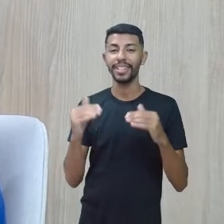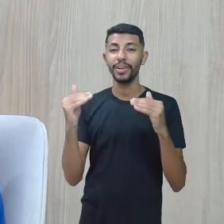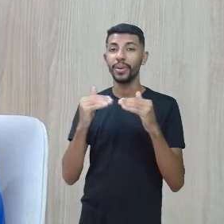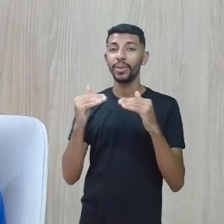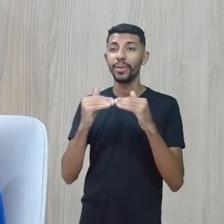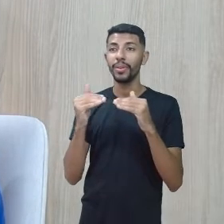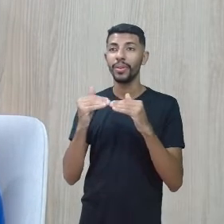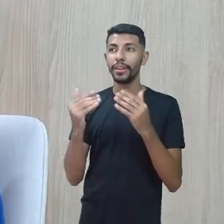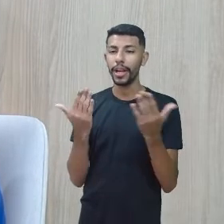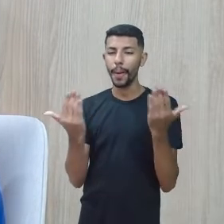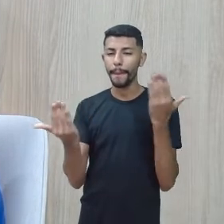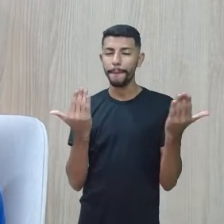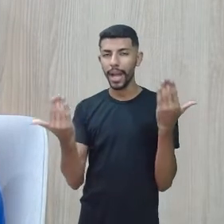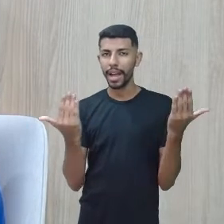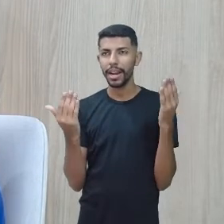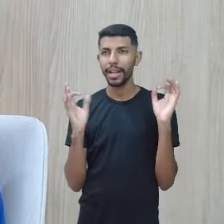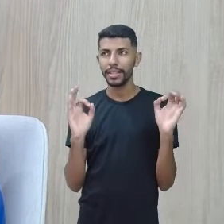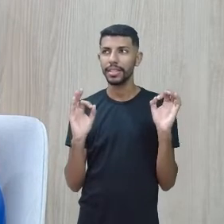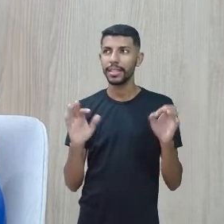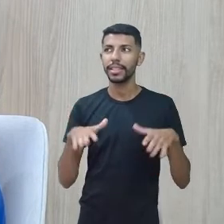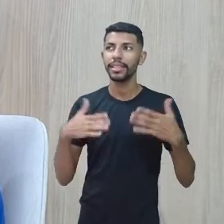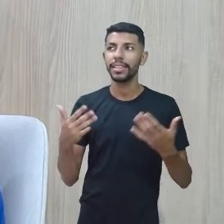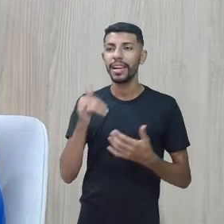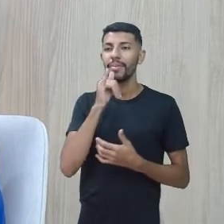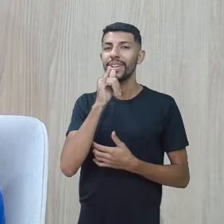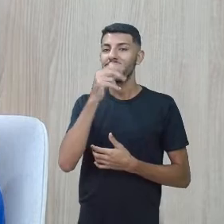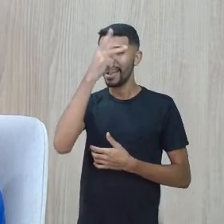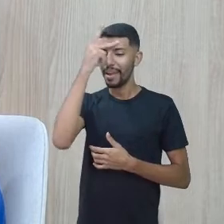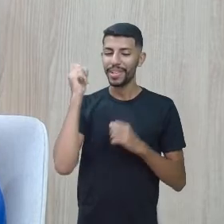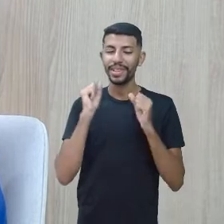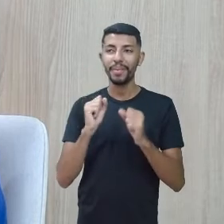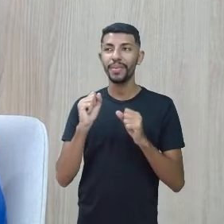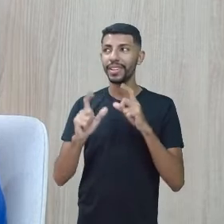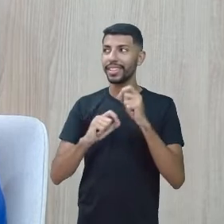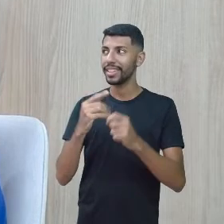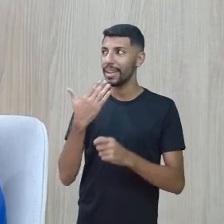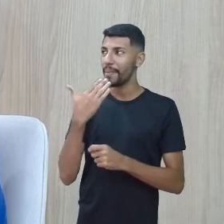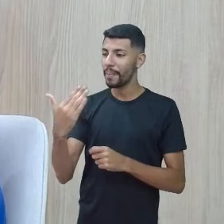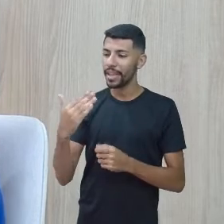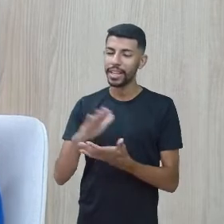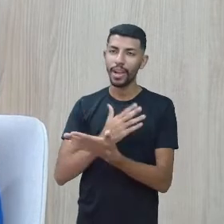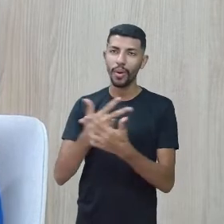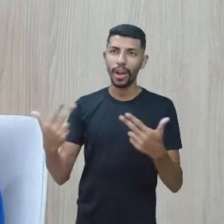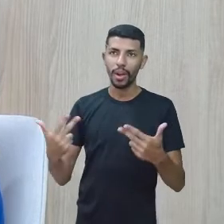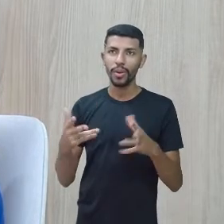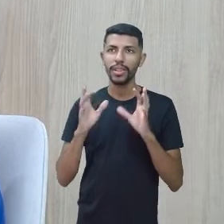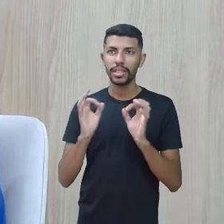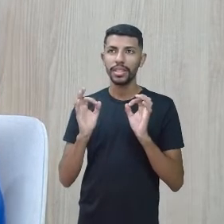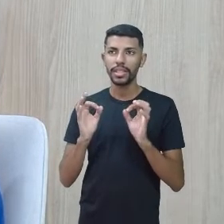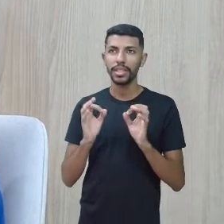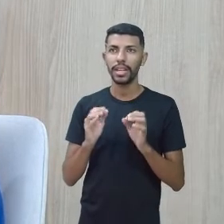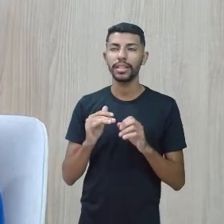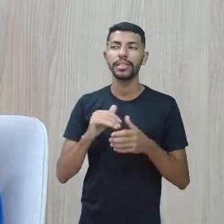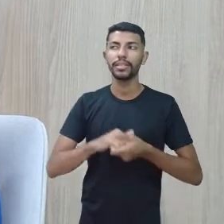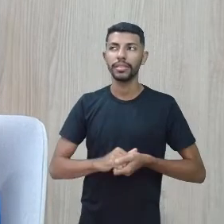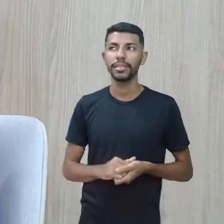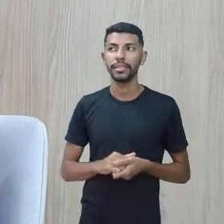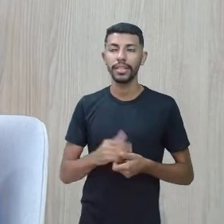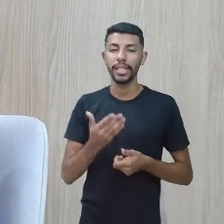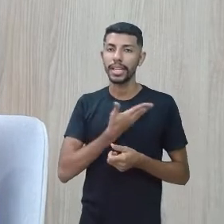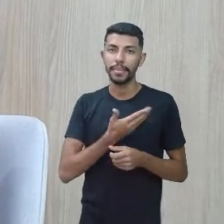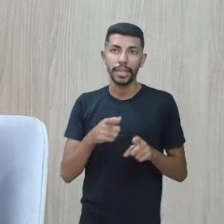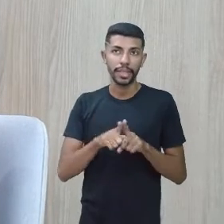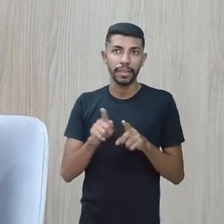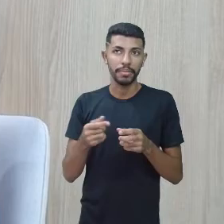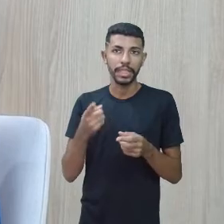comparação, certo? Então certamente o guri pediu alguma coisa ali por causa do efeito manada, né? Os coleguinhas dele também tinham a